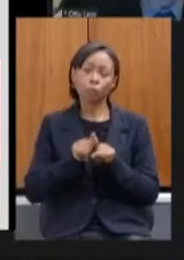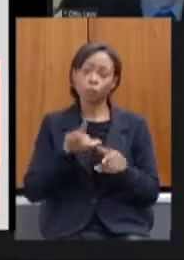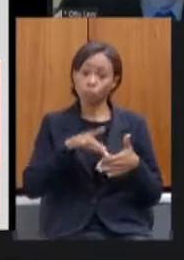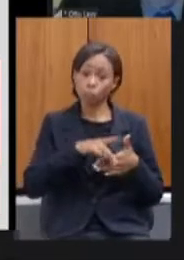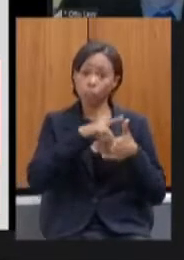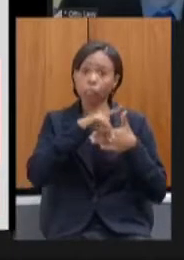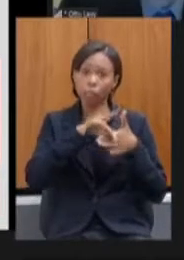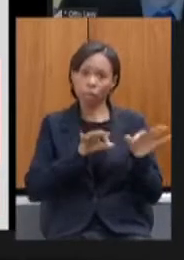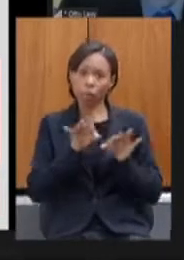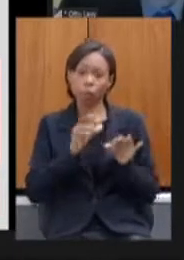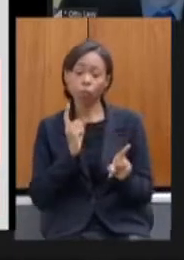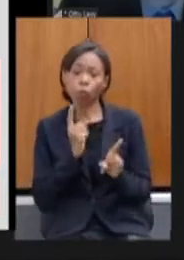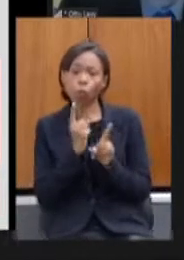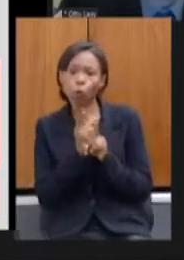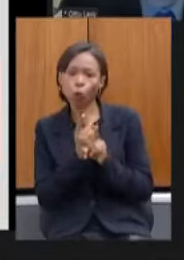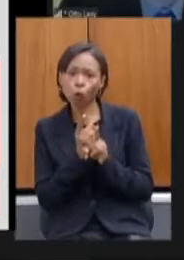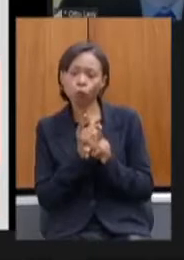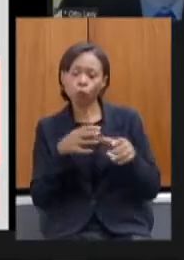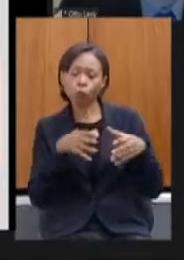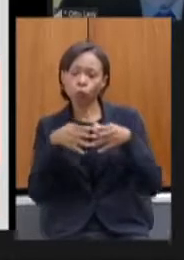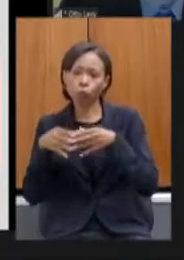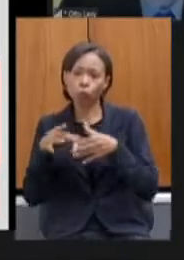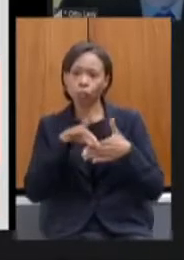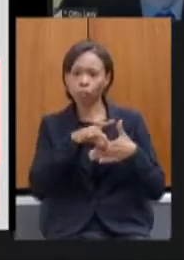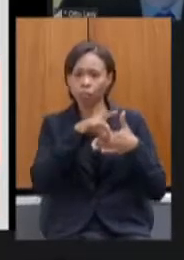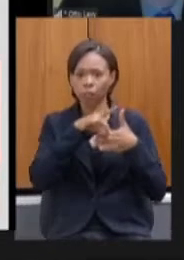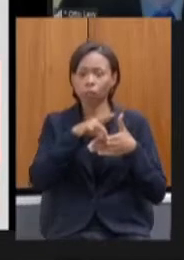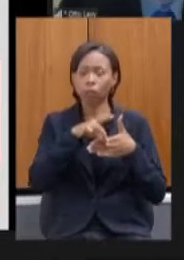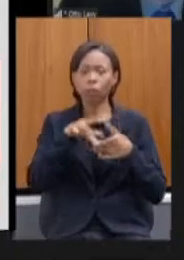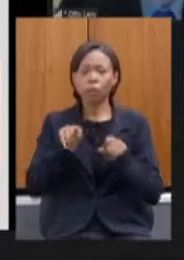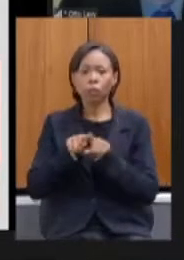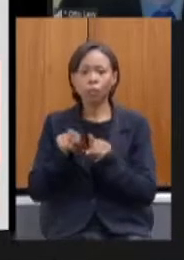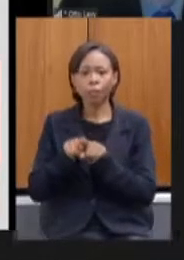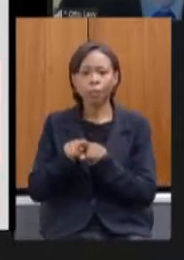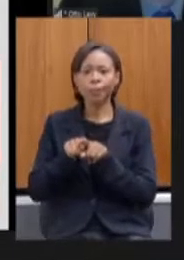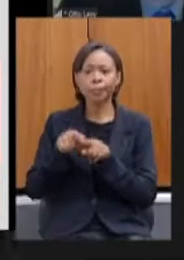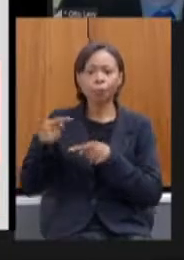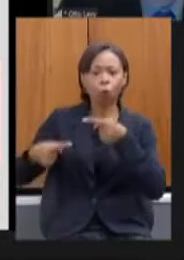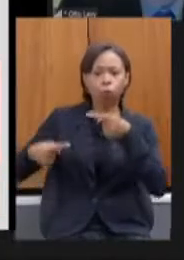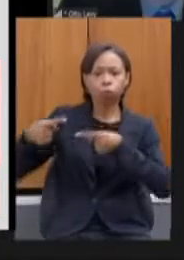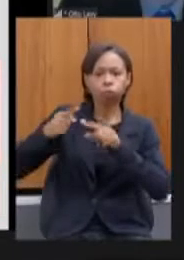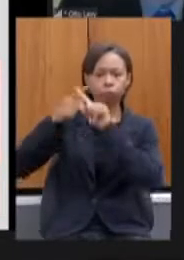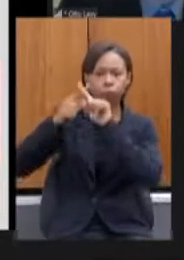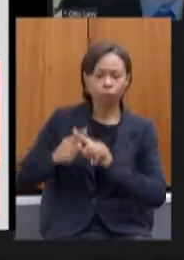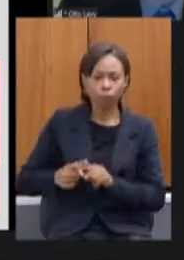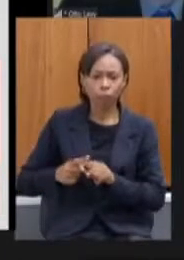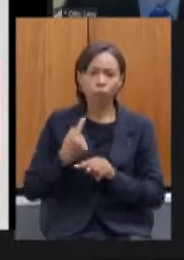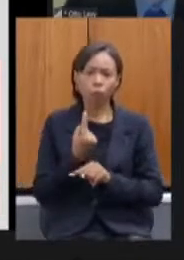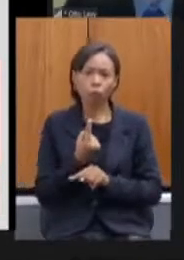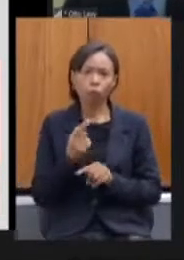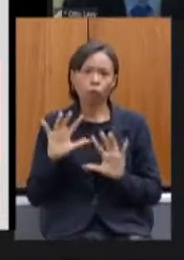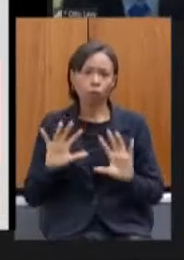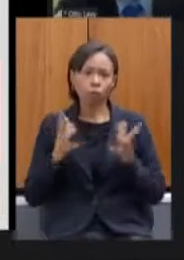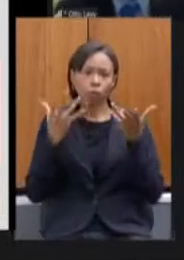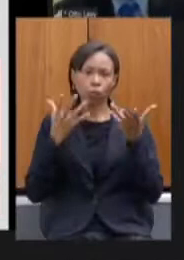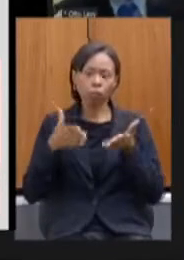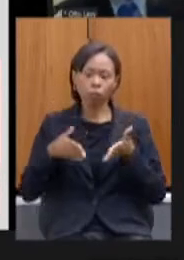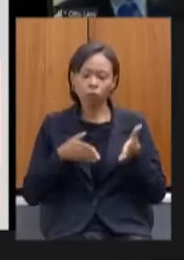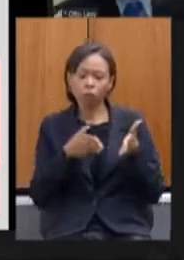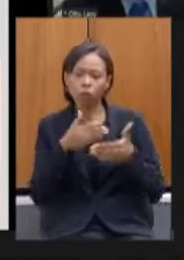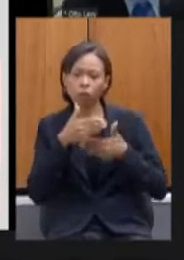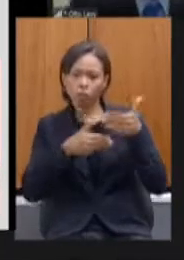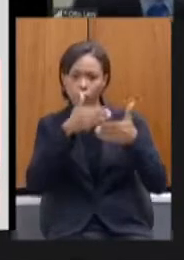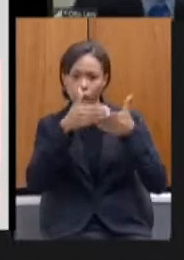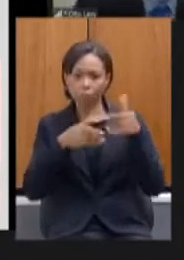encontros de portfólio de competitividade um evento de trilha de desenvolvimento e revisão dos planos de